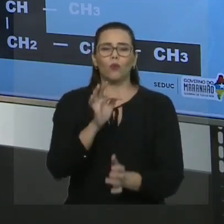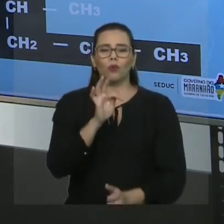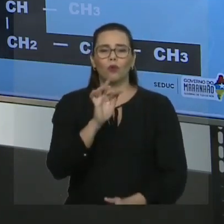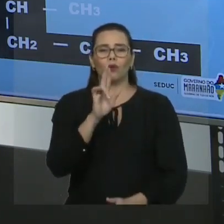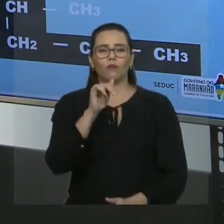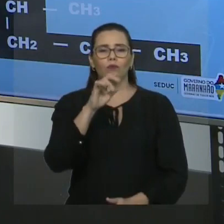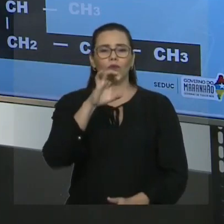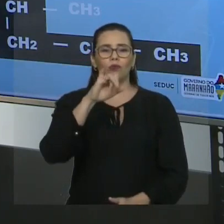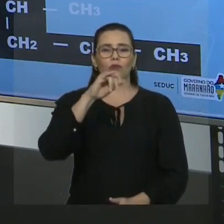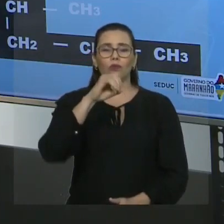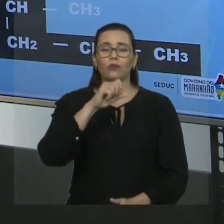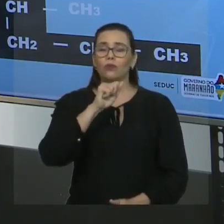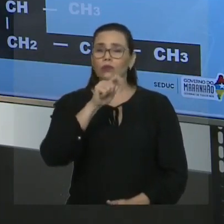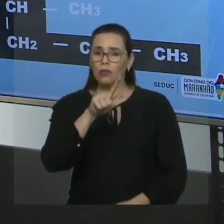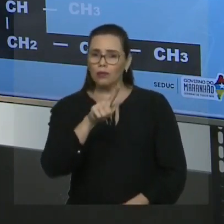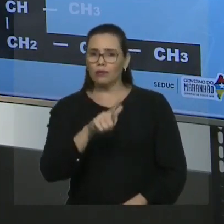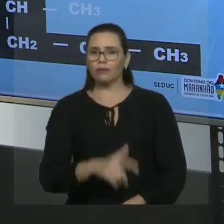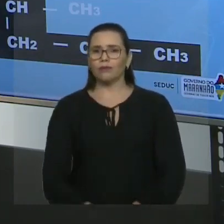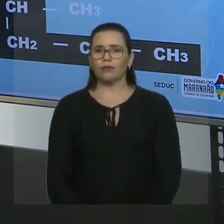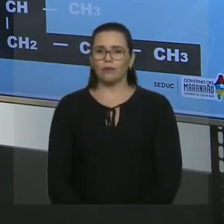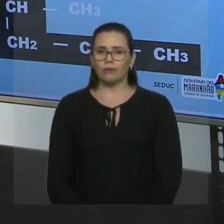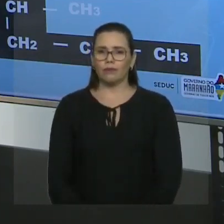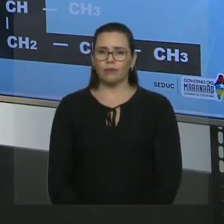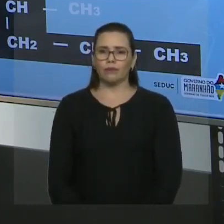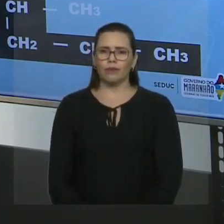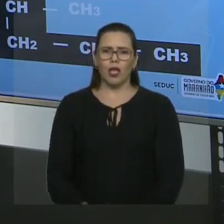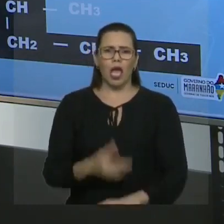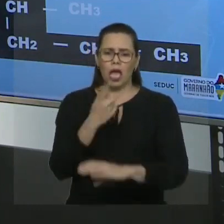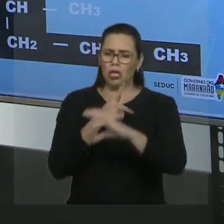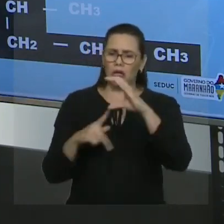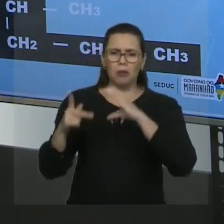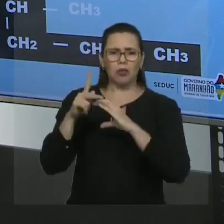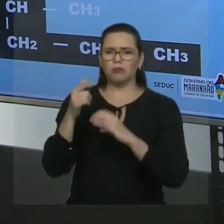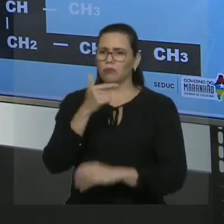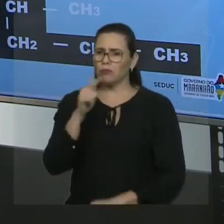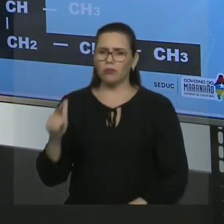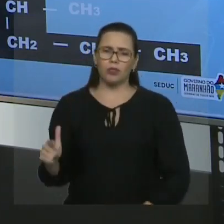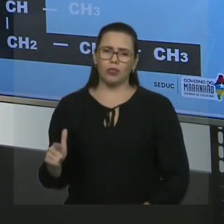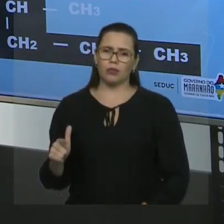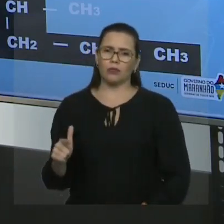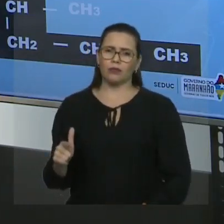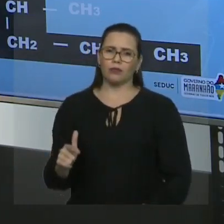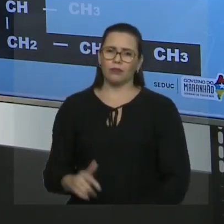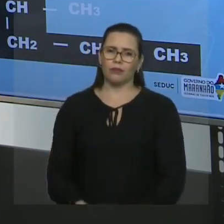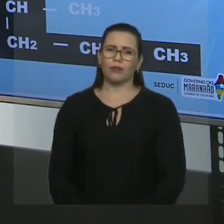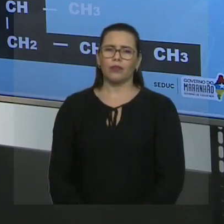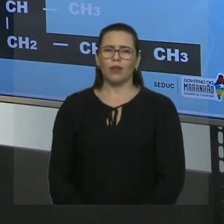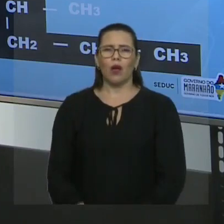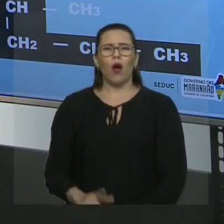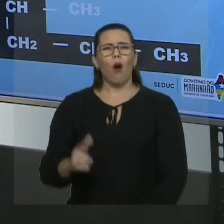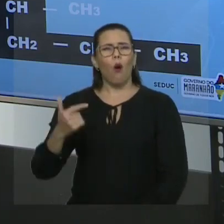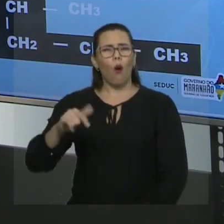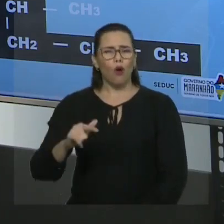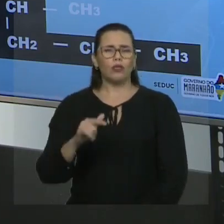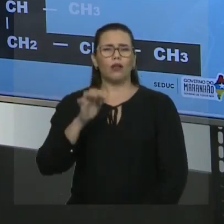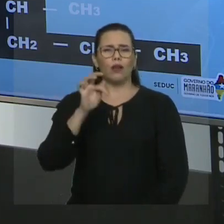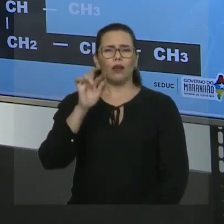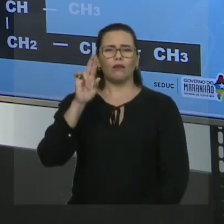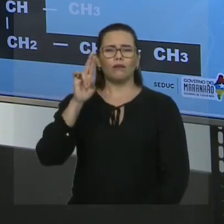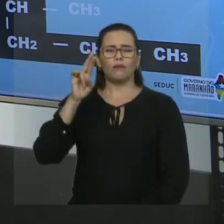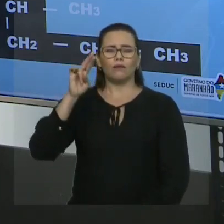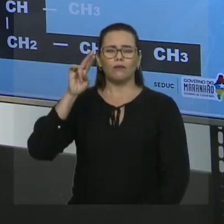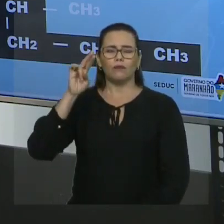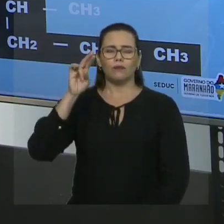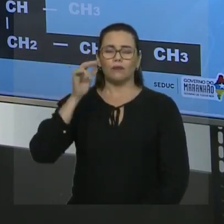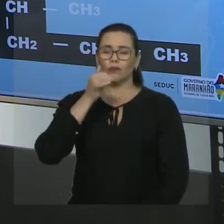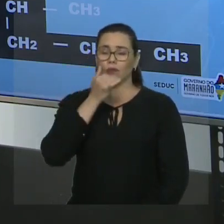extremidade, onde se encontra um grupo funcional. Hidrocarboneto não tem. Outras funções terão. Nós vamos trabalhar nas próximas aulas. Mas